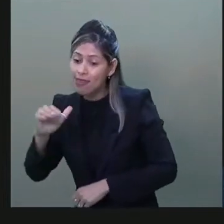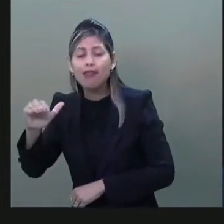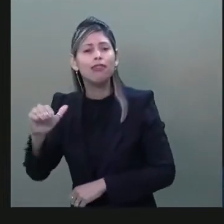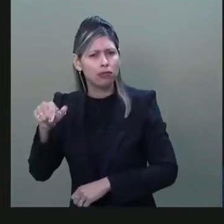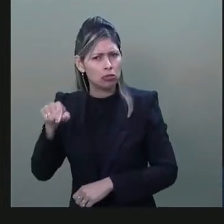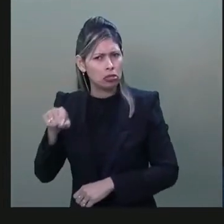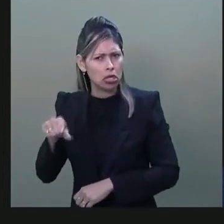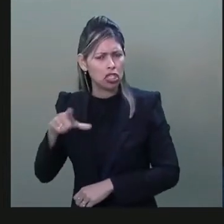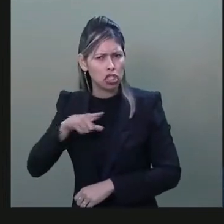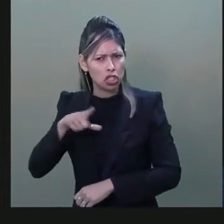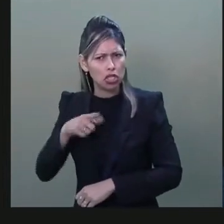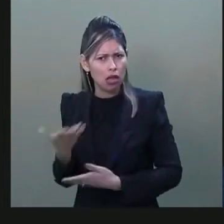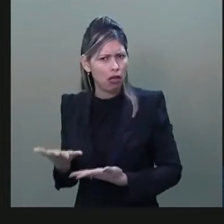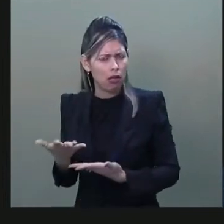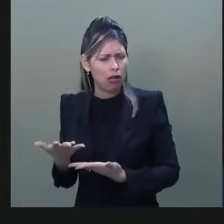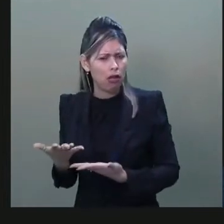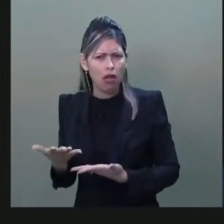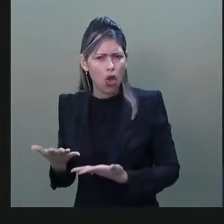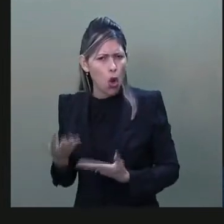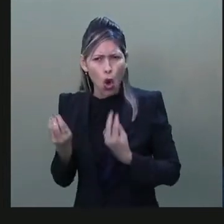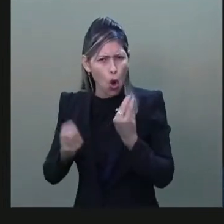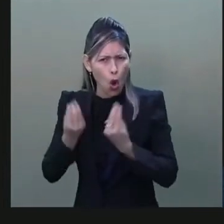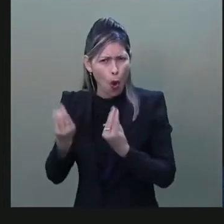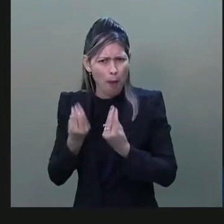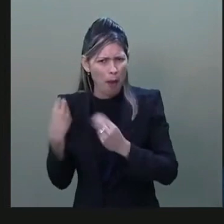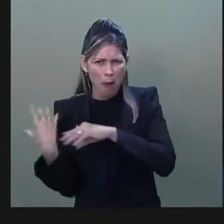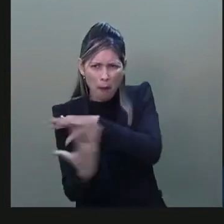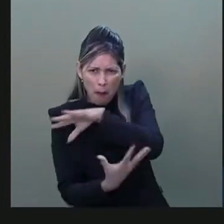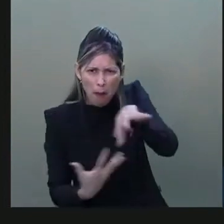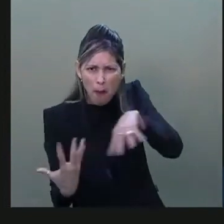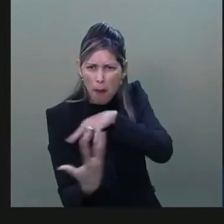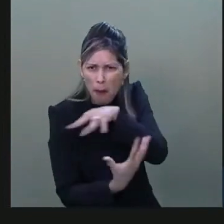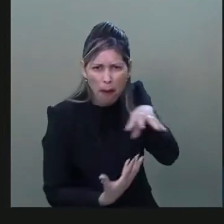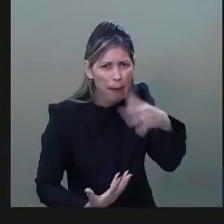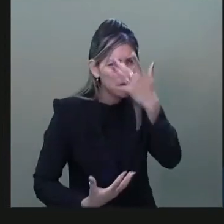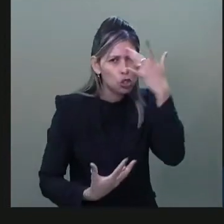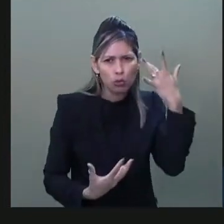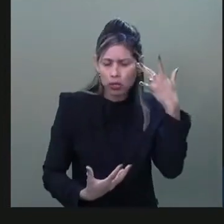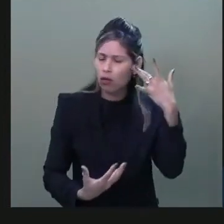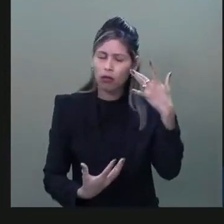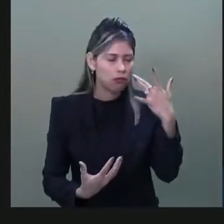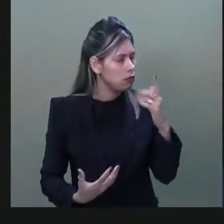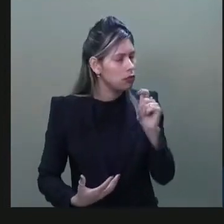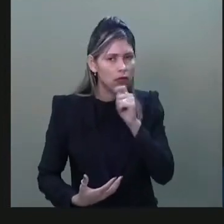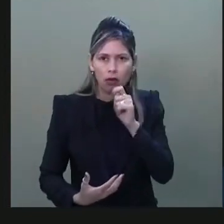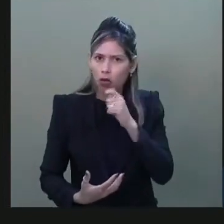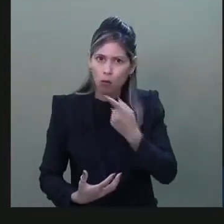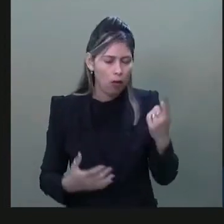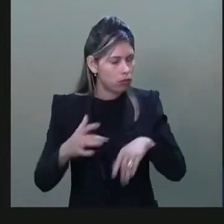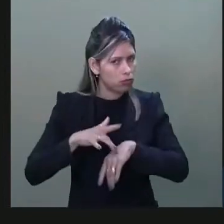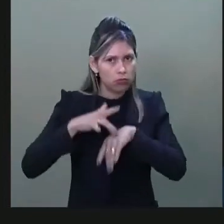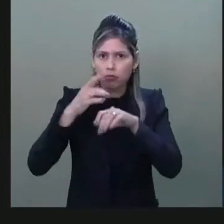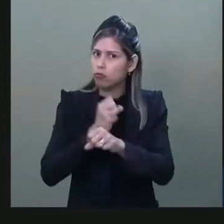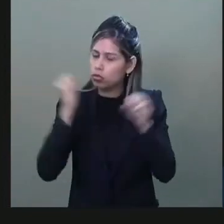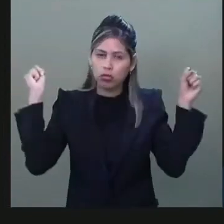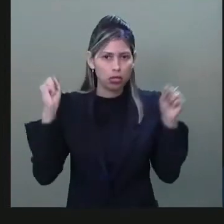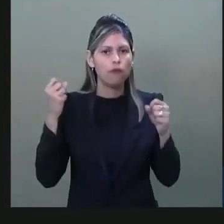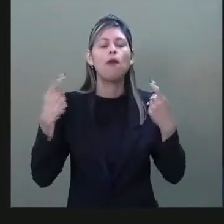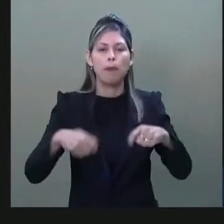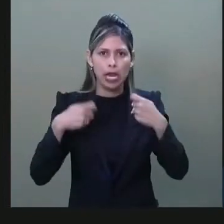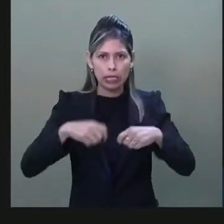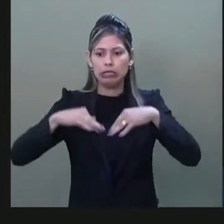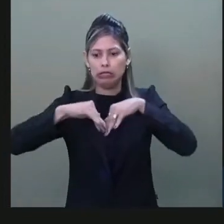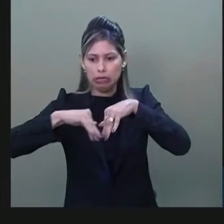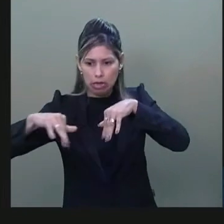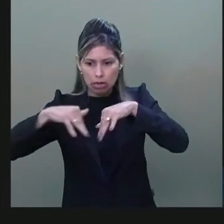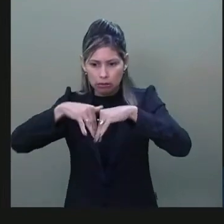Federal. Quer dizer, algo que não dá para continuar da forma que está. Vamos individualizar as responsabilidades. Quem cometeu os crimes, vamos